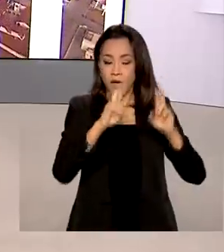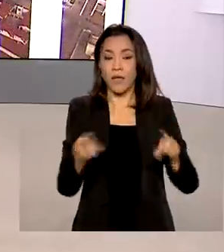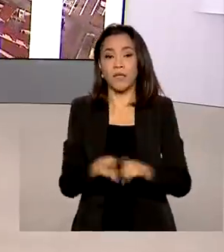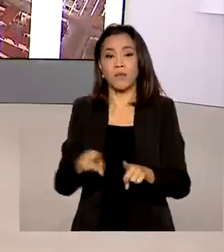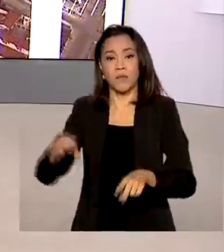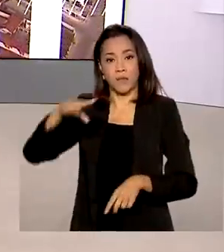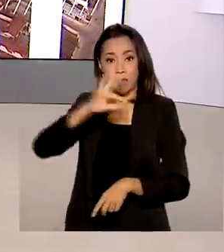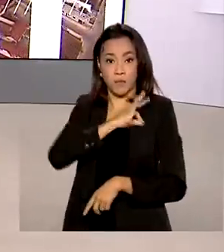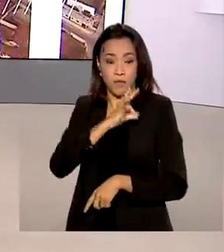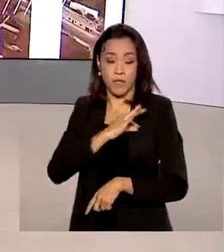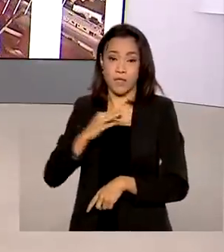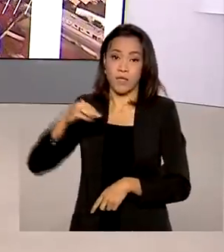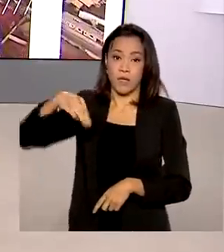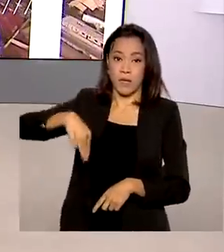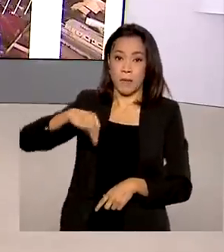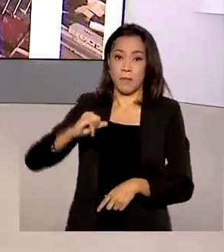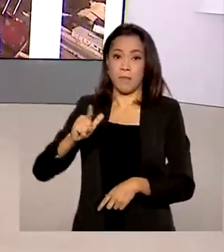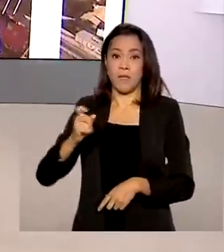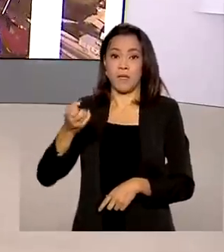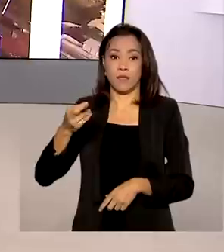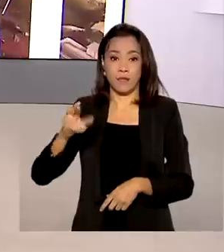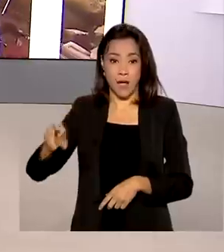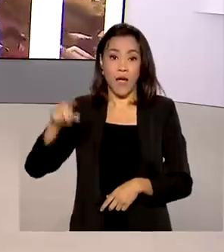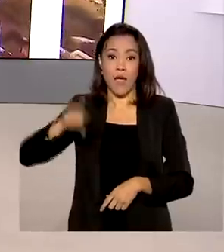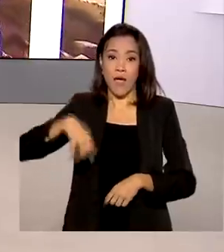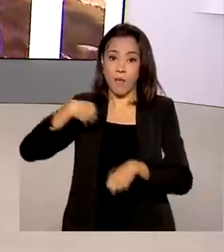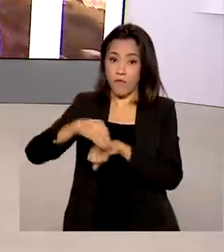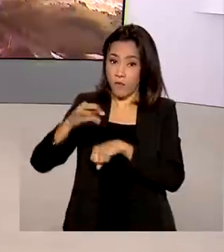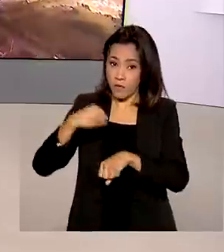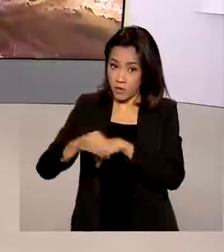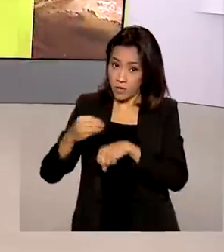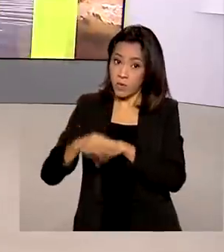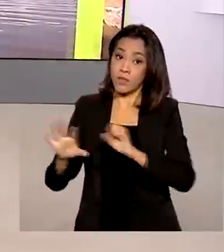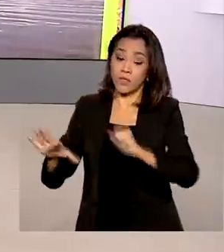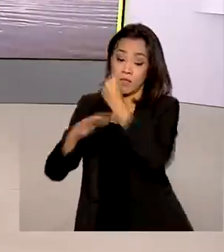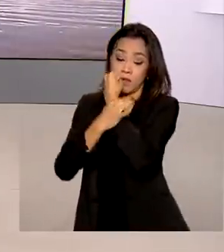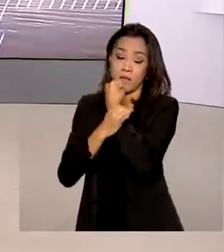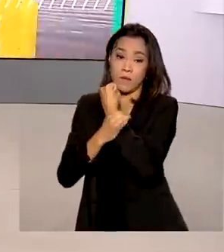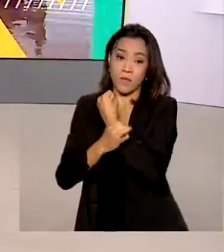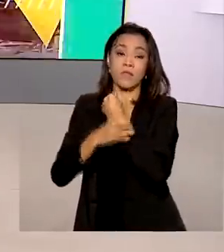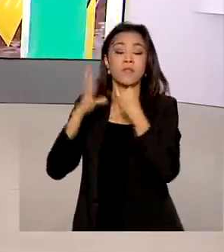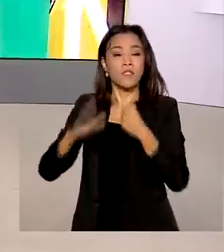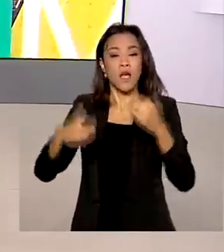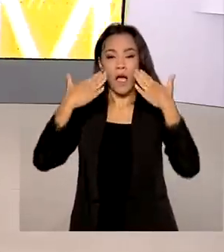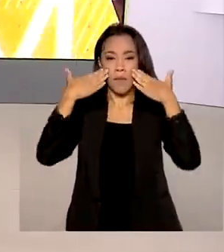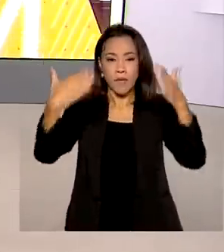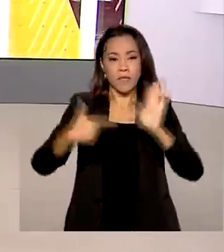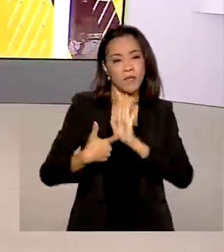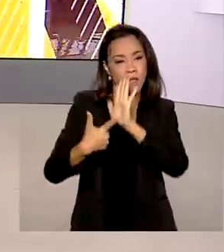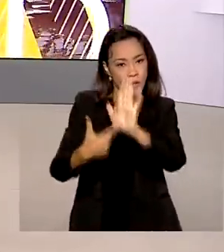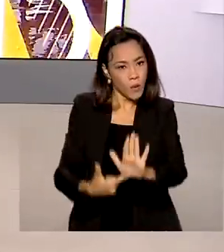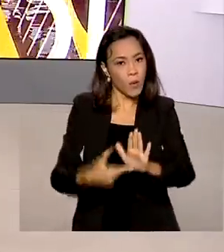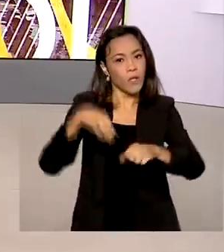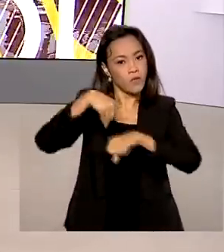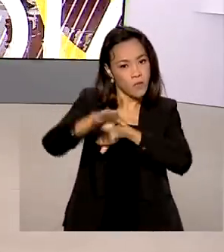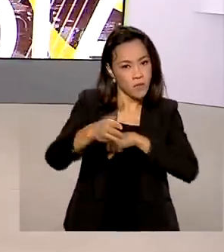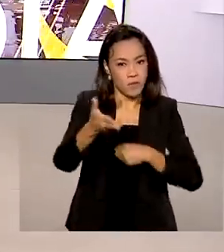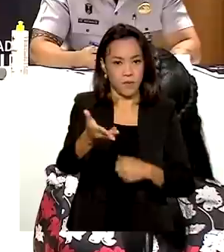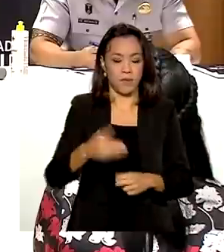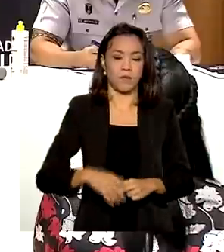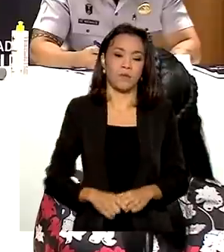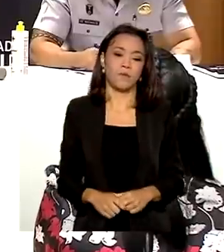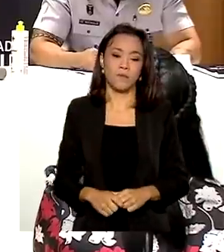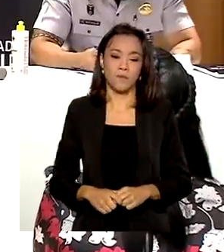Os dados são do Ministério da Justiça e Segurança Pública, que apresentou os números das operações Parador 27 e Onesca 4.